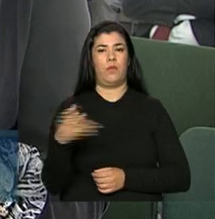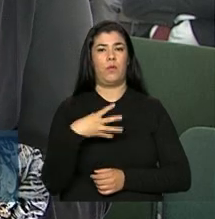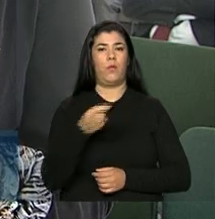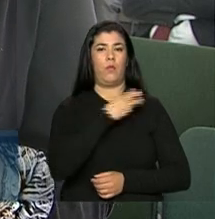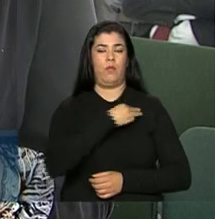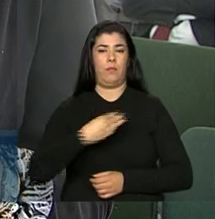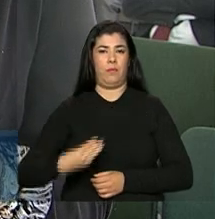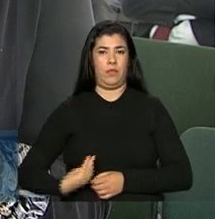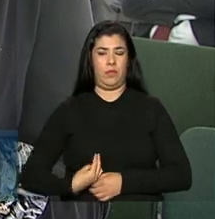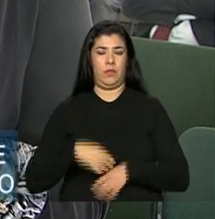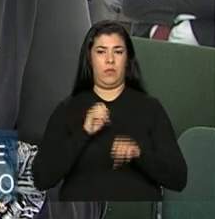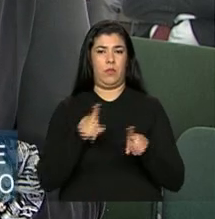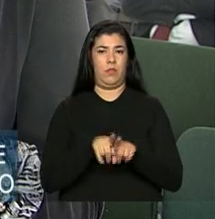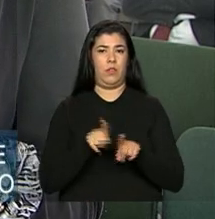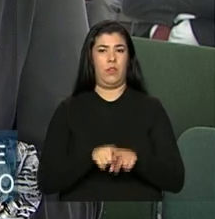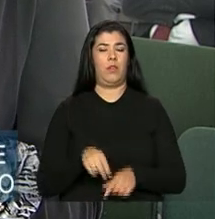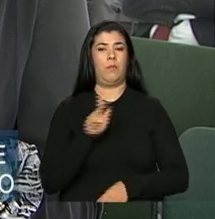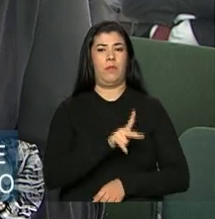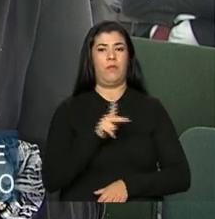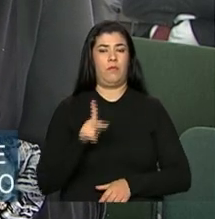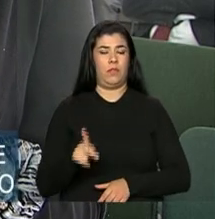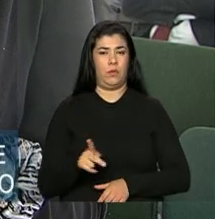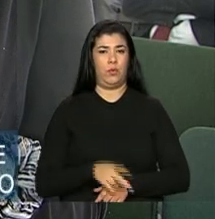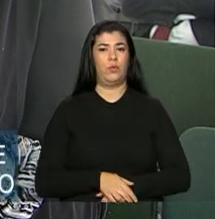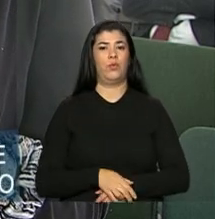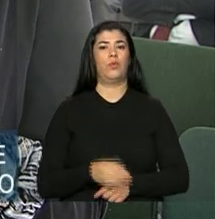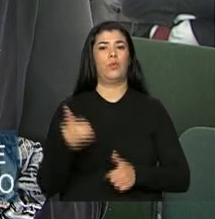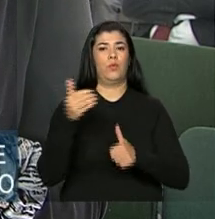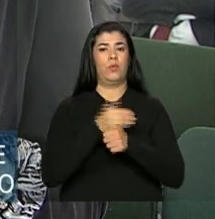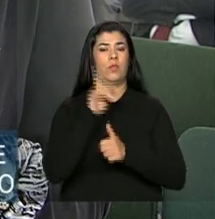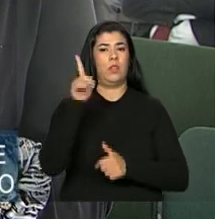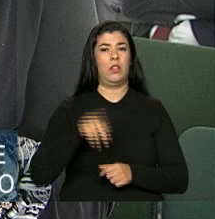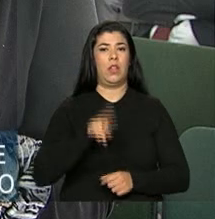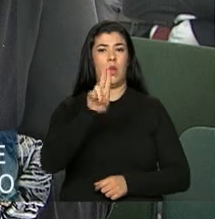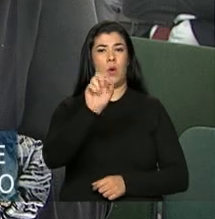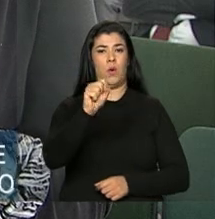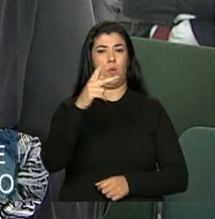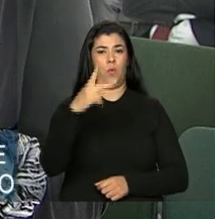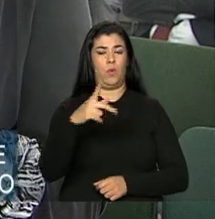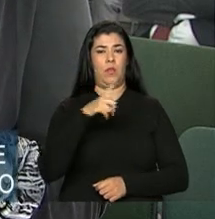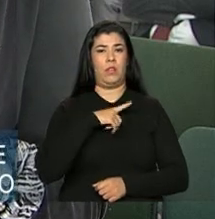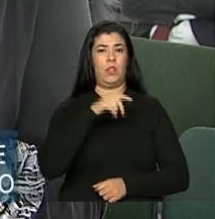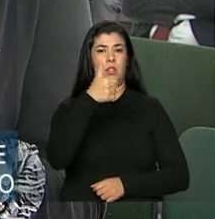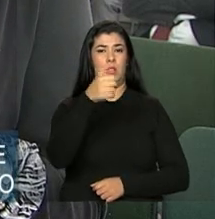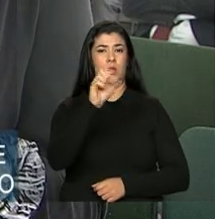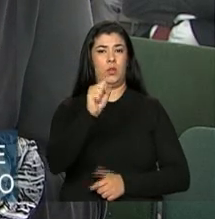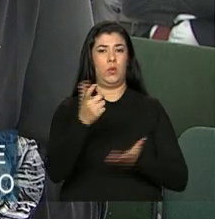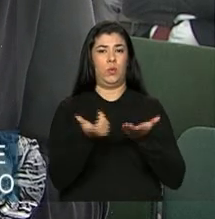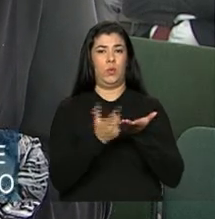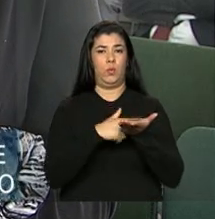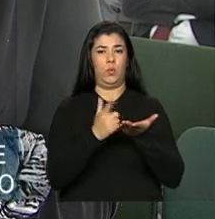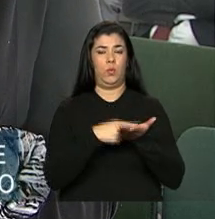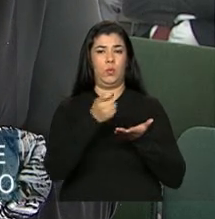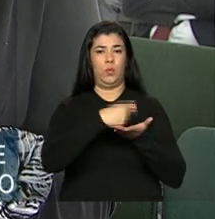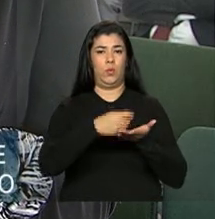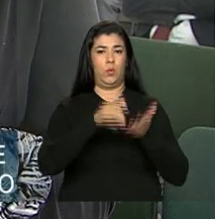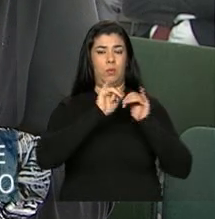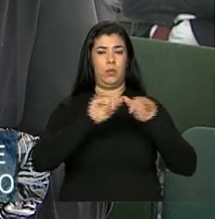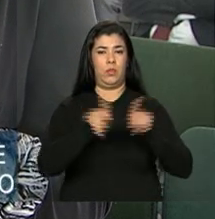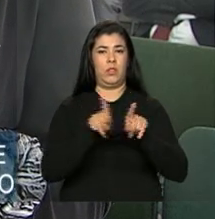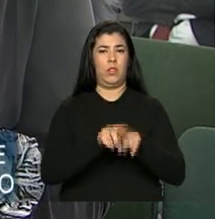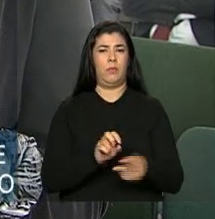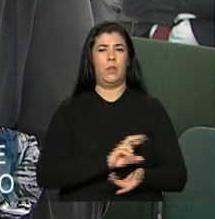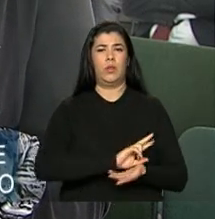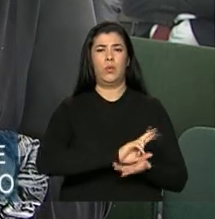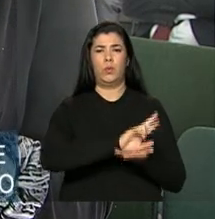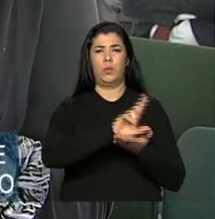titular de ética e filosofia política da Universidade de São Paulo. Ele tem 18 livros editados, além de inúmeros